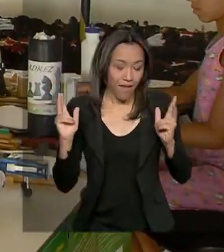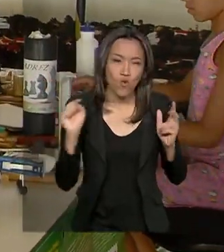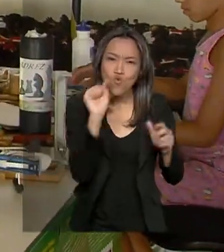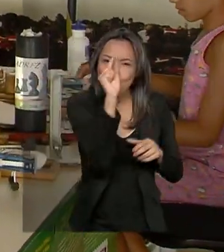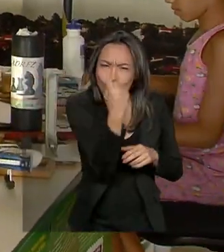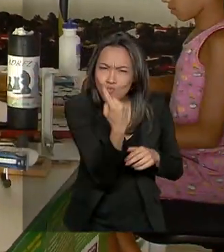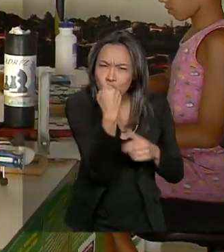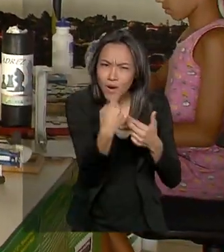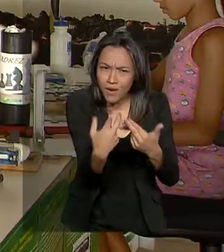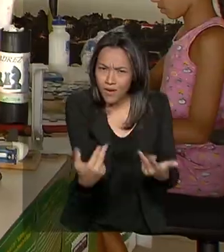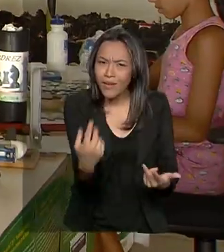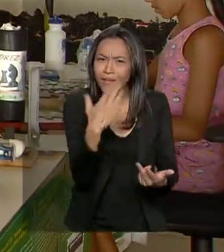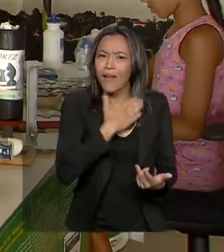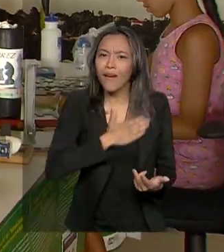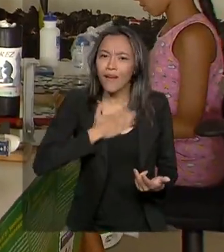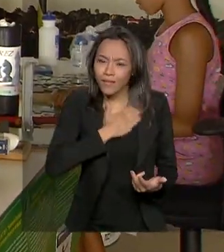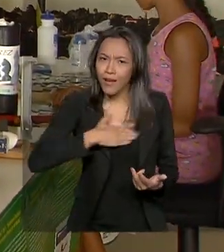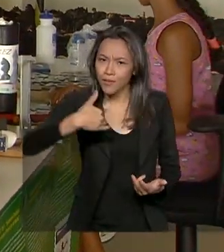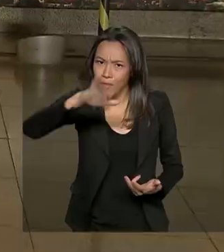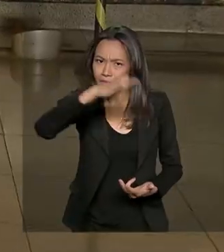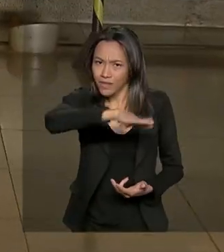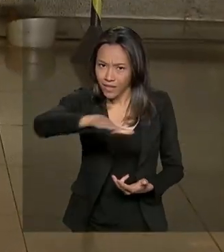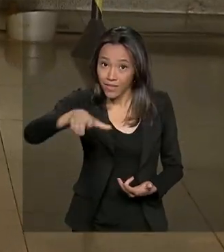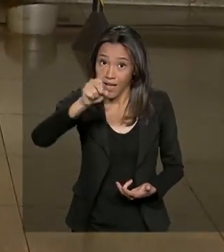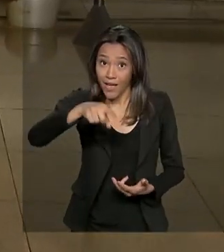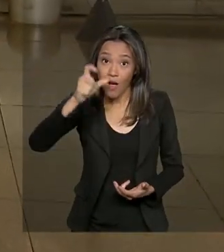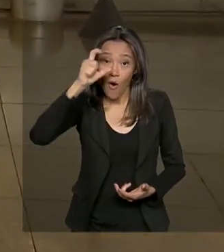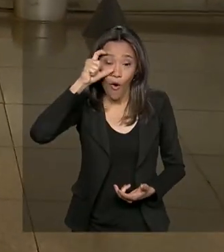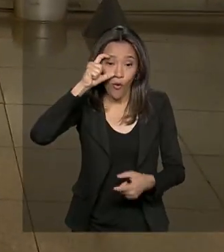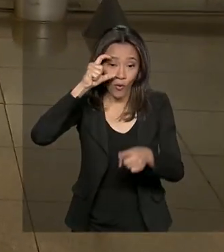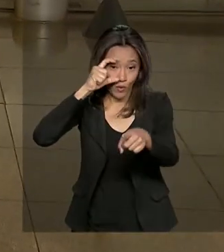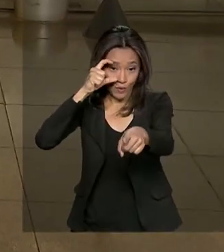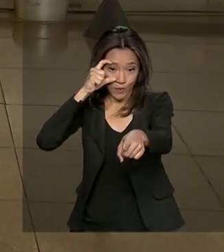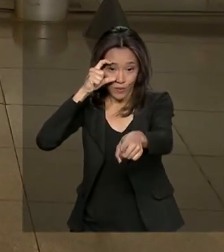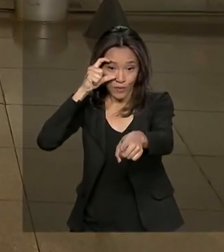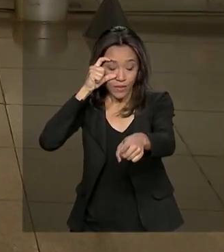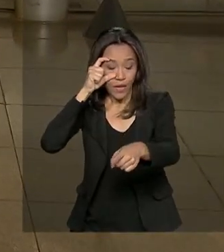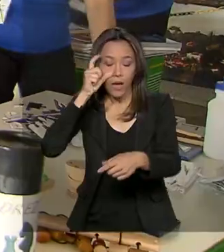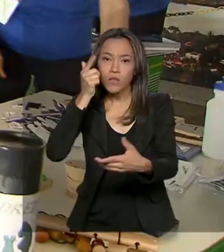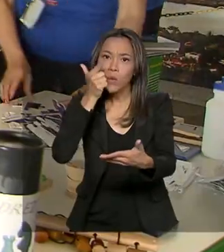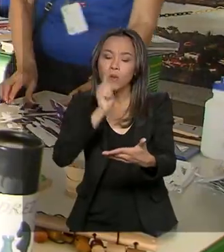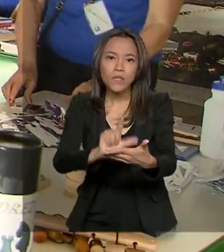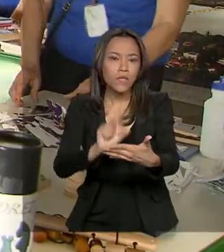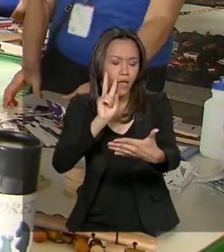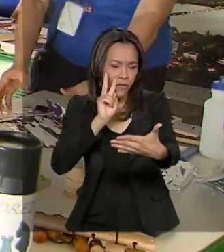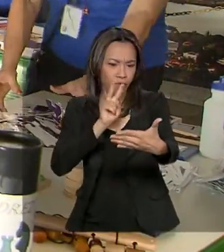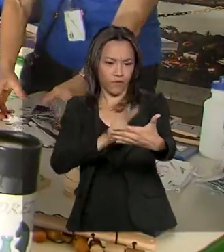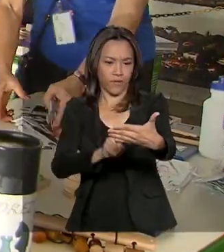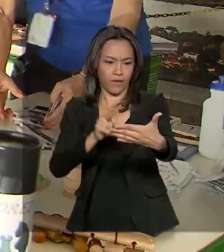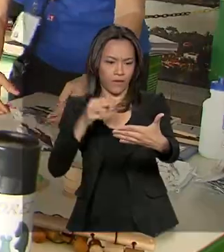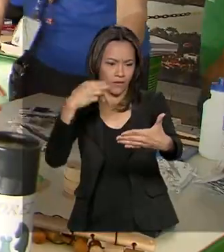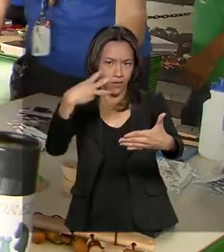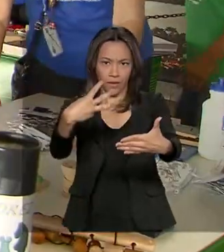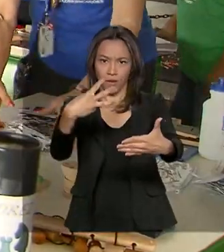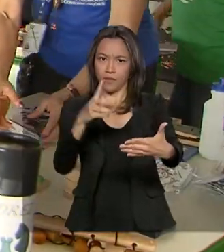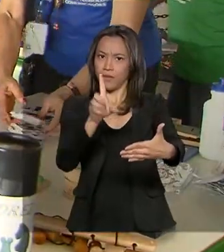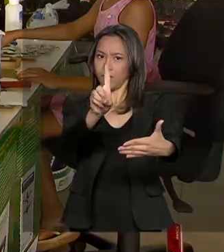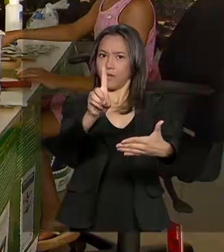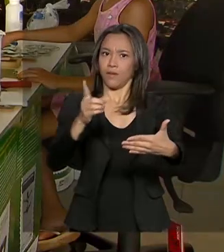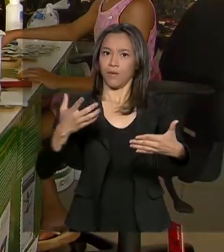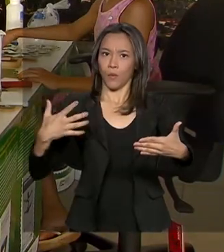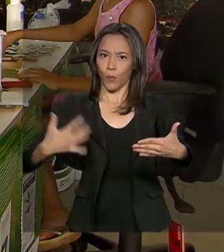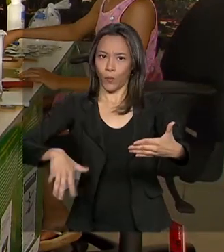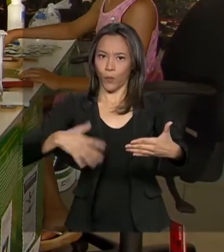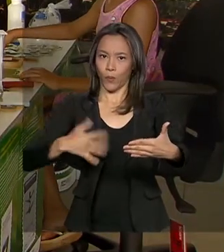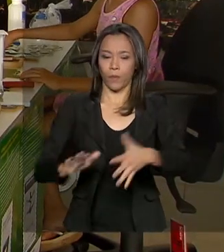itens que tem agradado a criançada são esses óculos. Com eles, elas conseguem ver projeções em três dimensões.